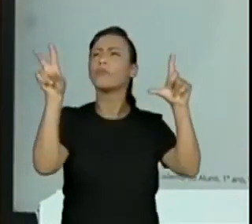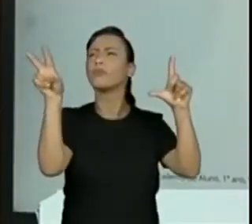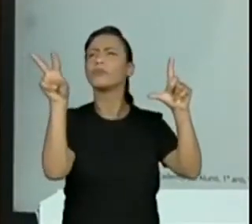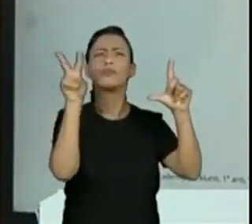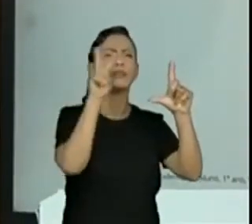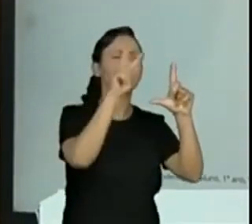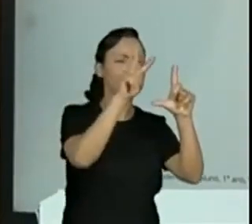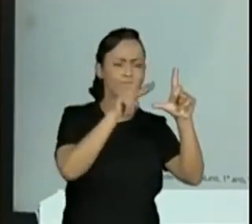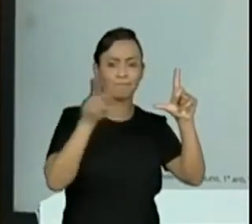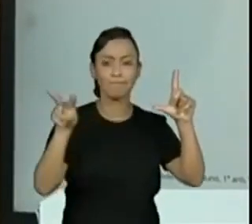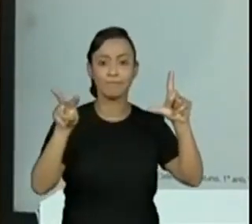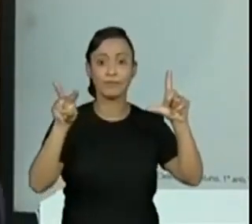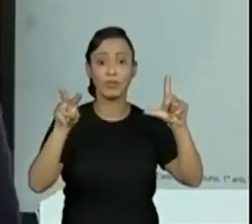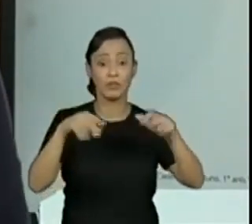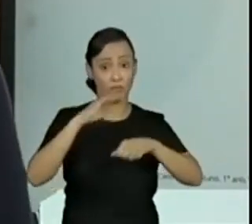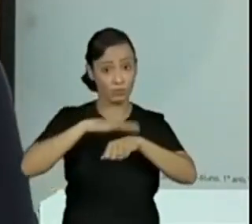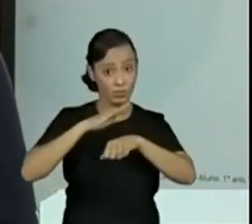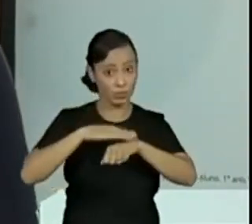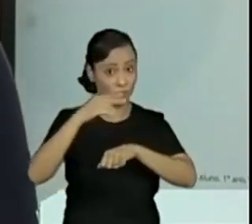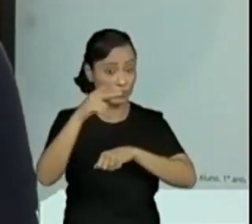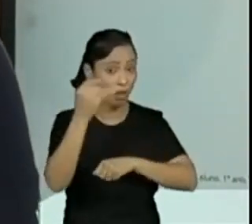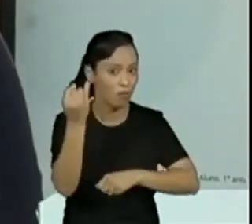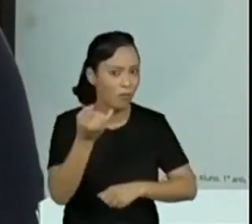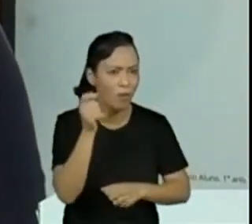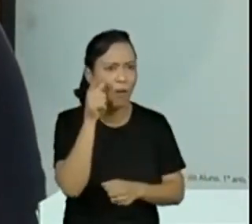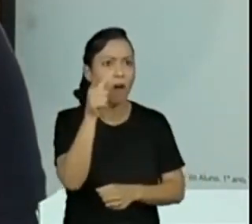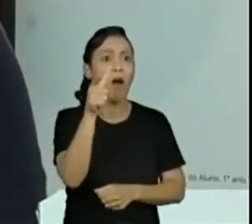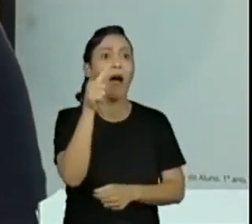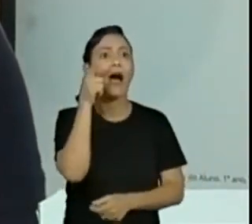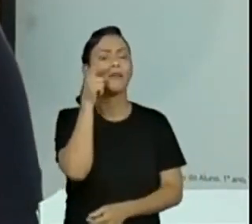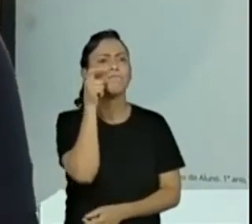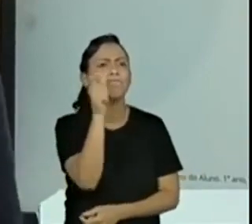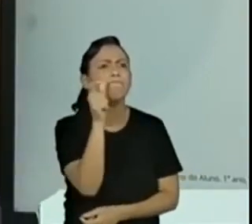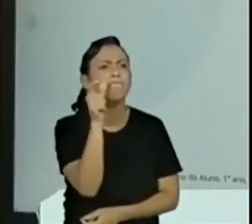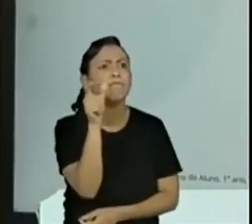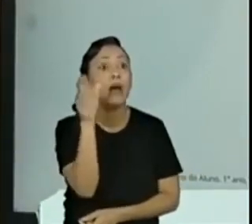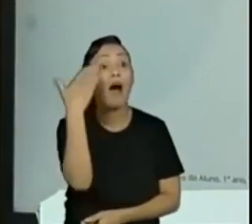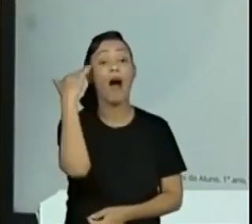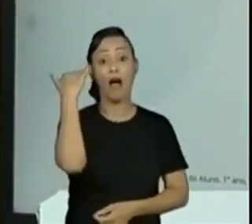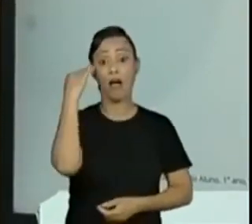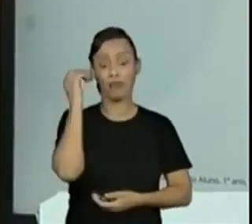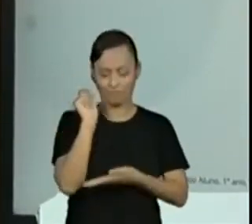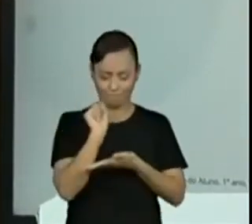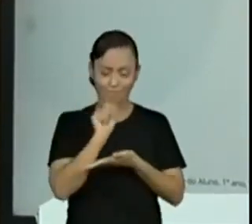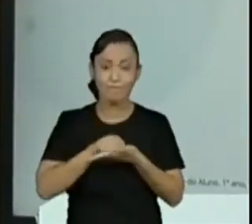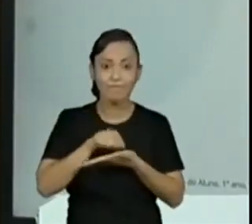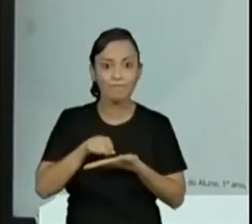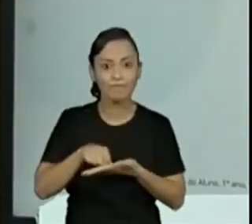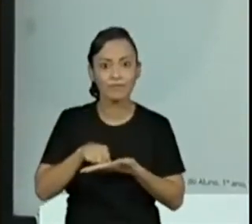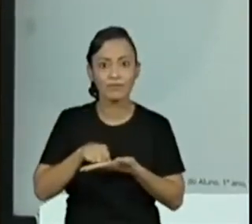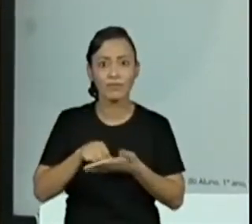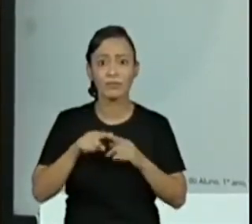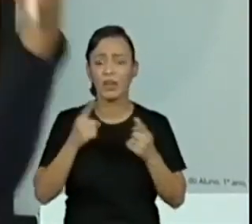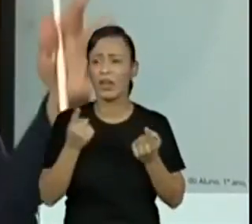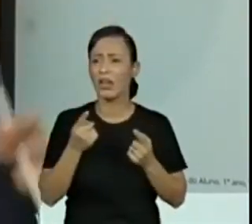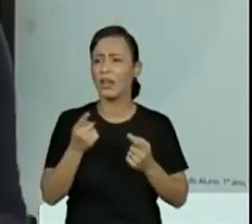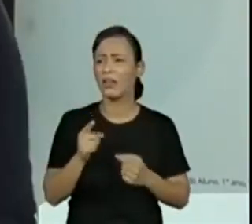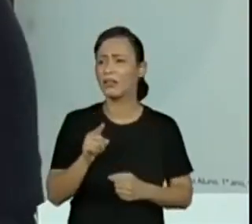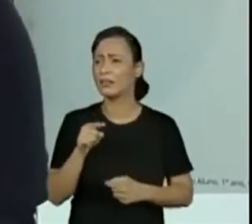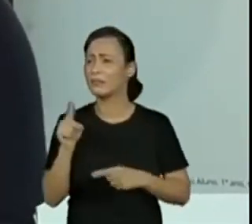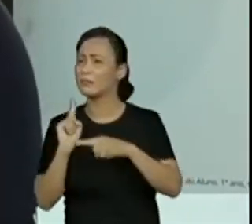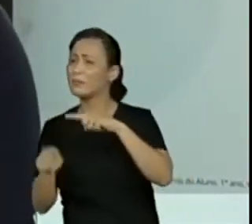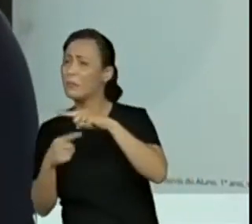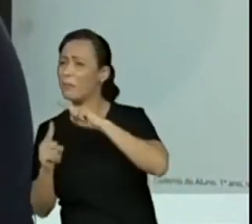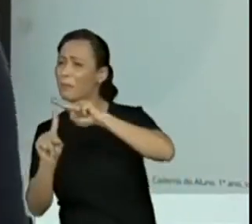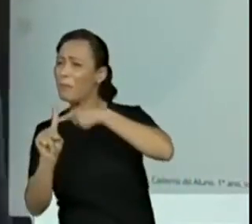importante. É isso, é dessa forma que a gente vai resolvendo coisas. Mas não pode ficar pensando assim, ah, é de mais, ah, é de